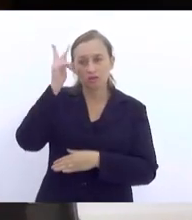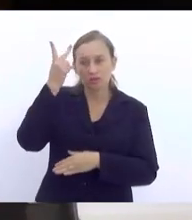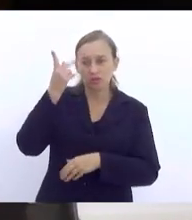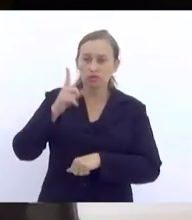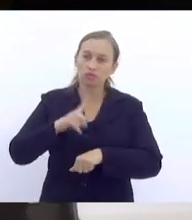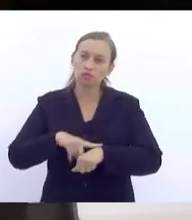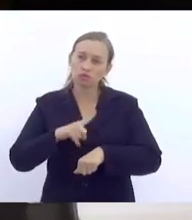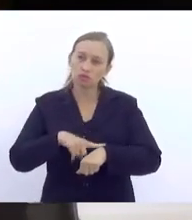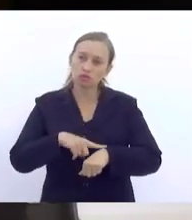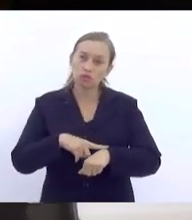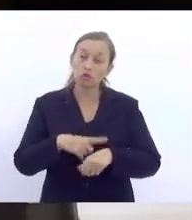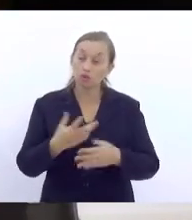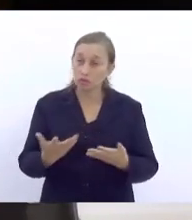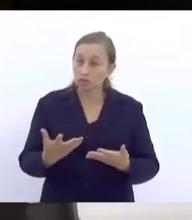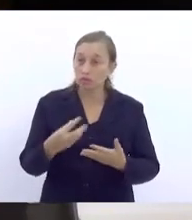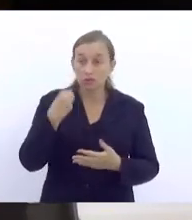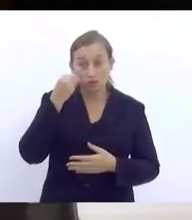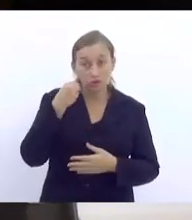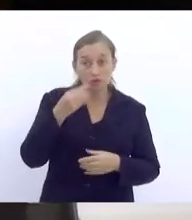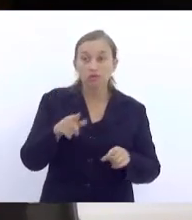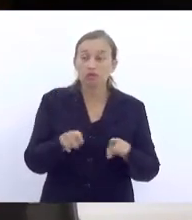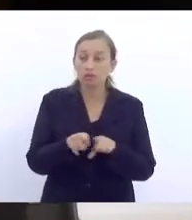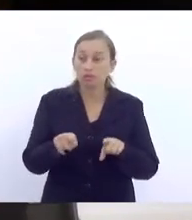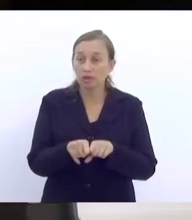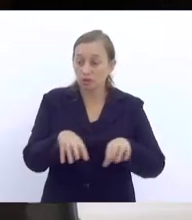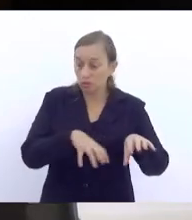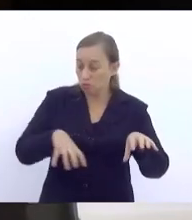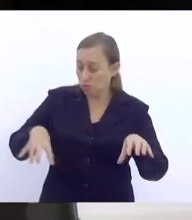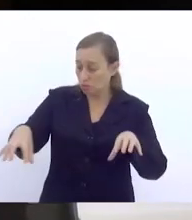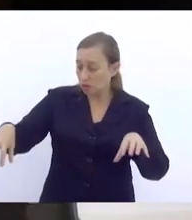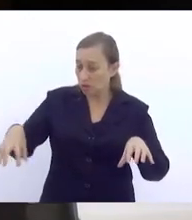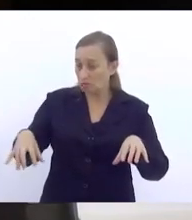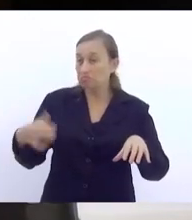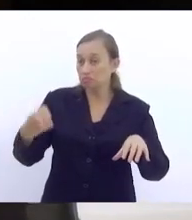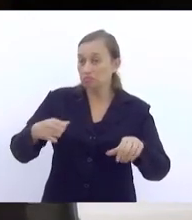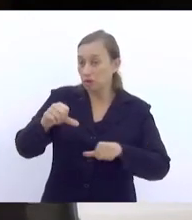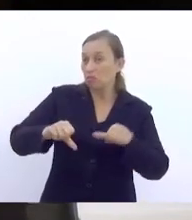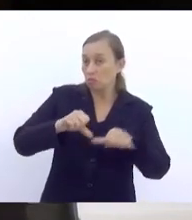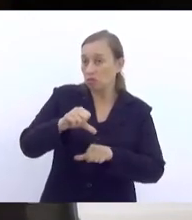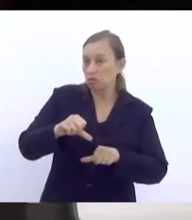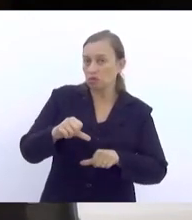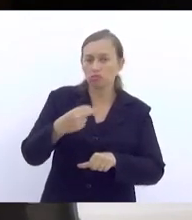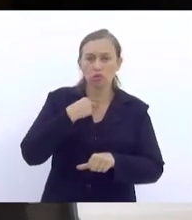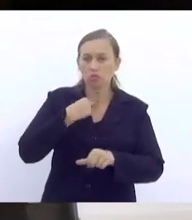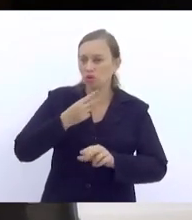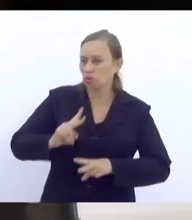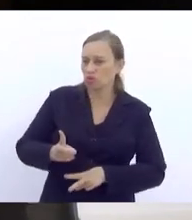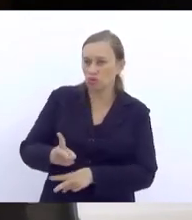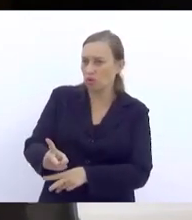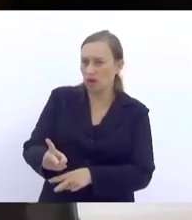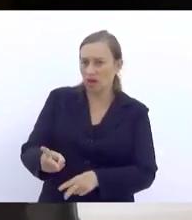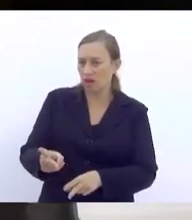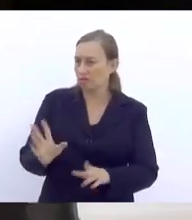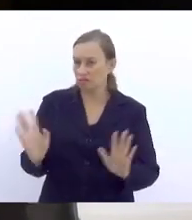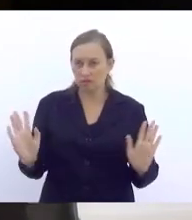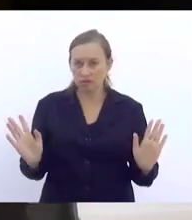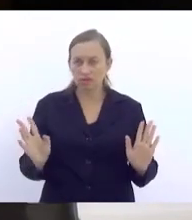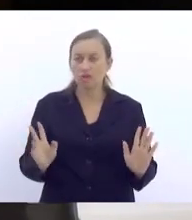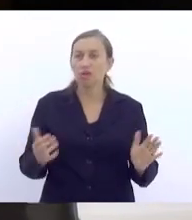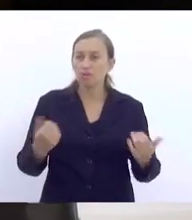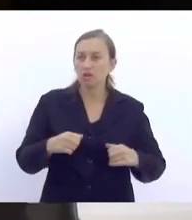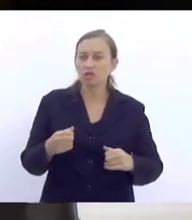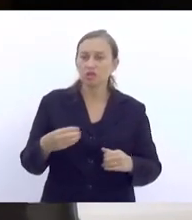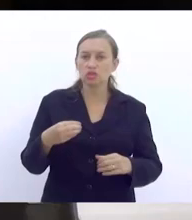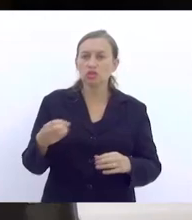vivenciando aqui. E essa rede também muda. Essa rede precisa mudar, ela não pode ser a mesma sempre. Nós precisamos ter